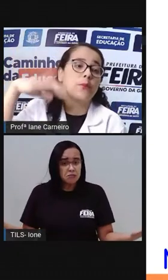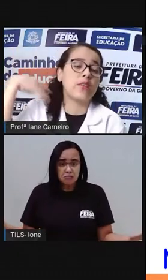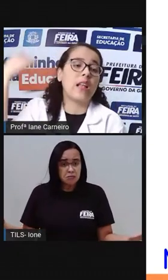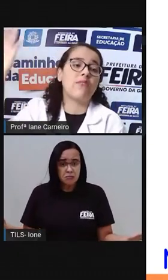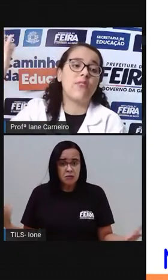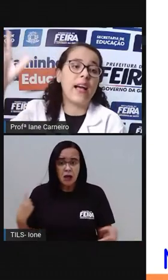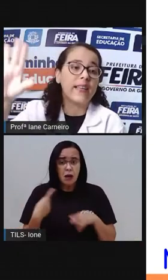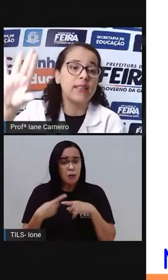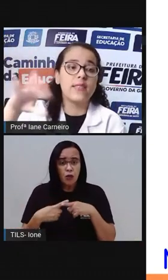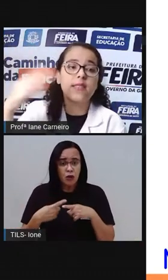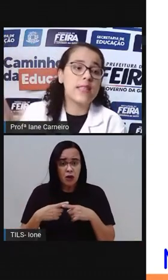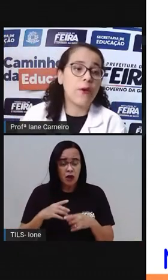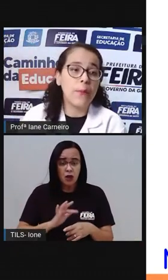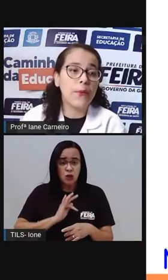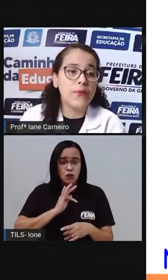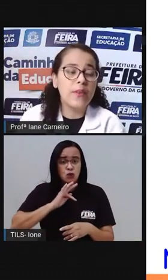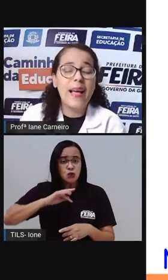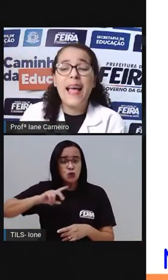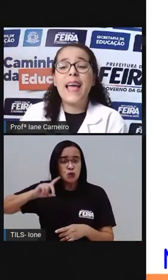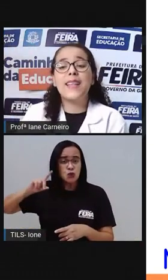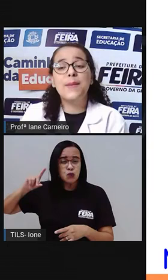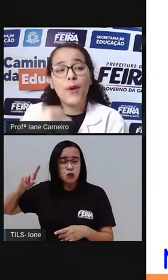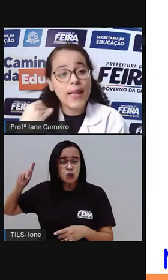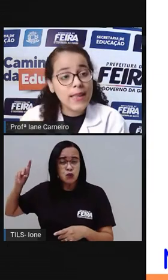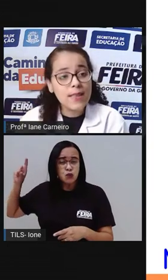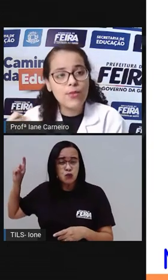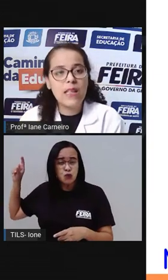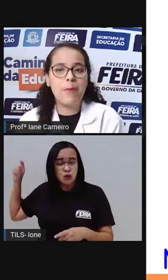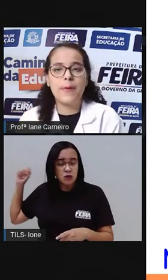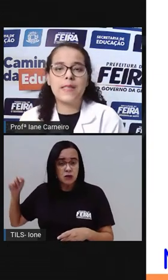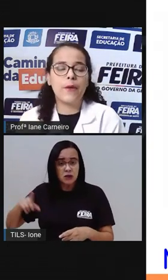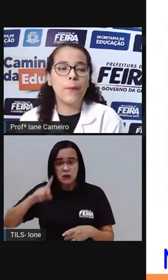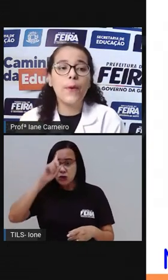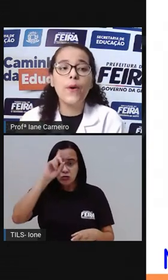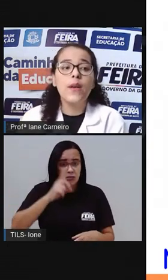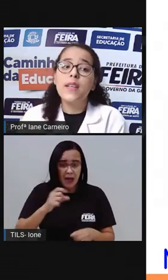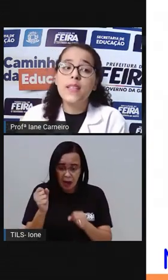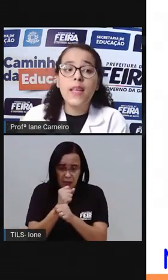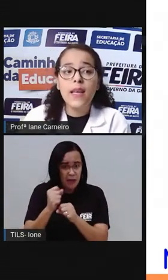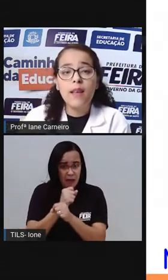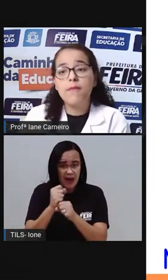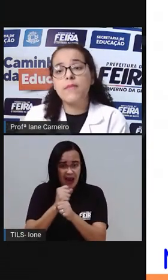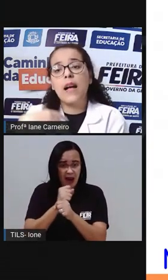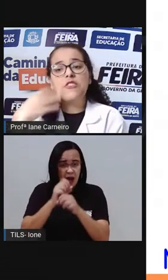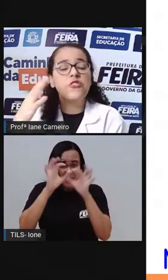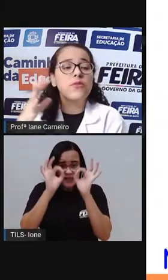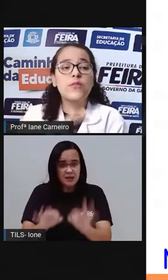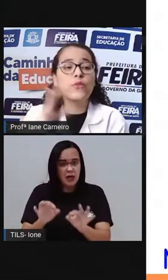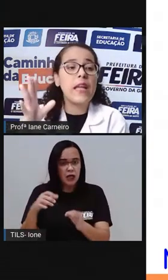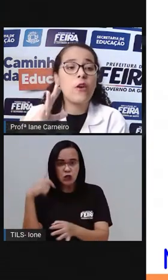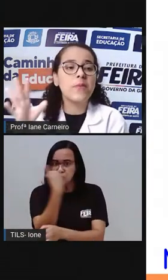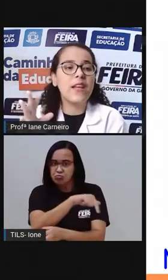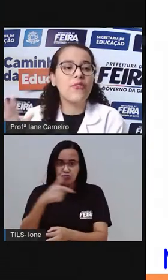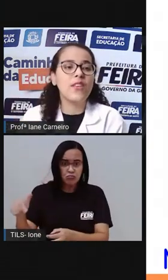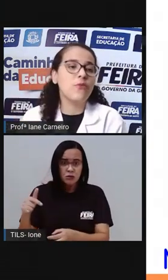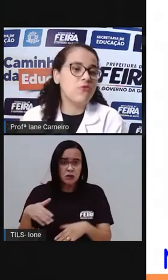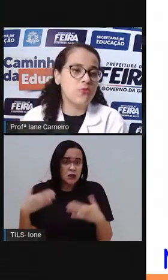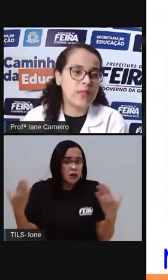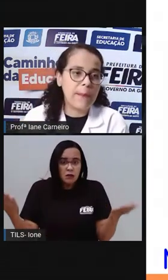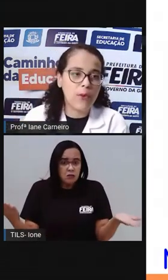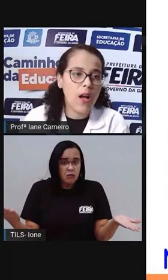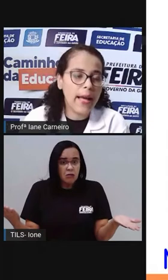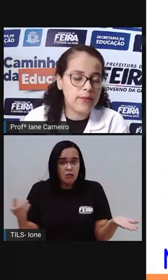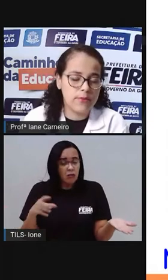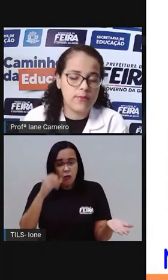de tempo que ela vai se decompor. Ela demora tanto tempo para se decompor que a gente não tem como definir